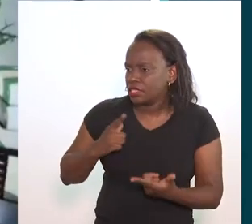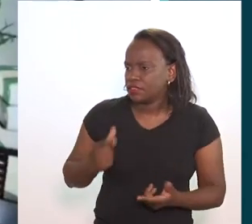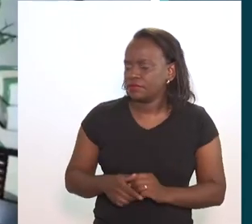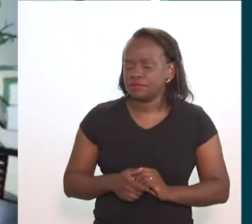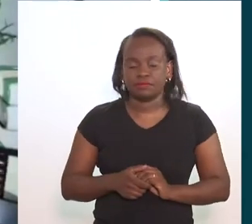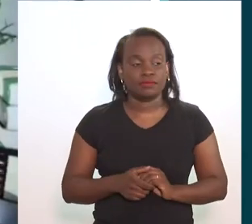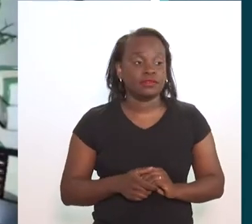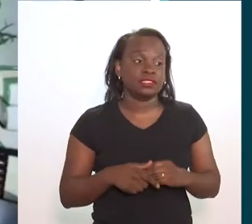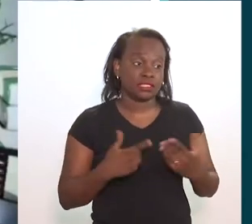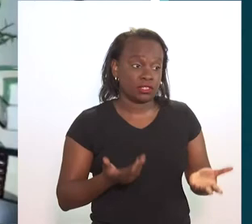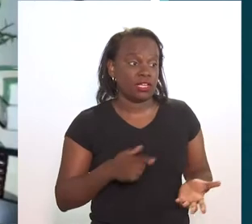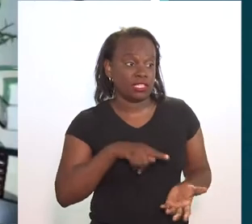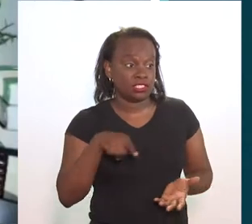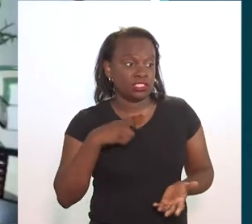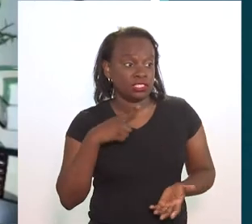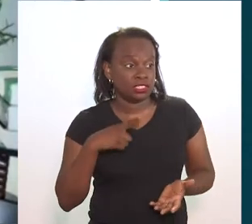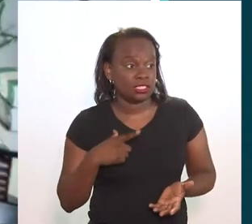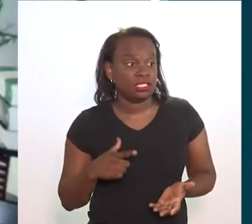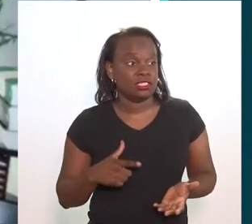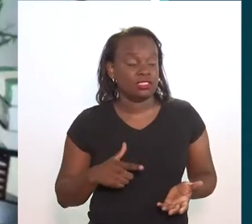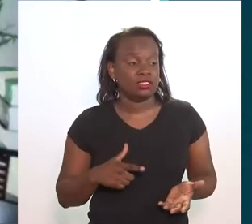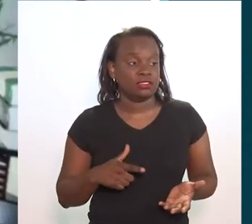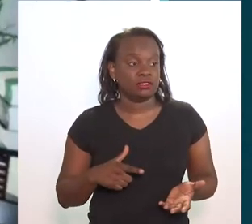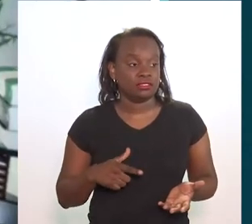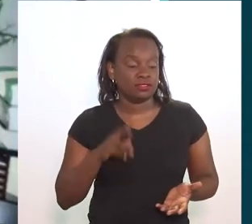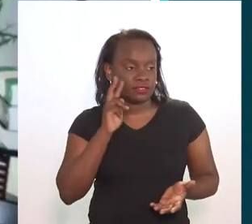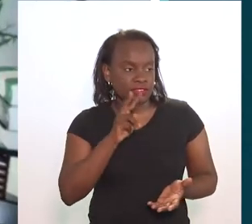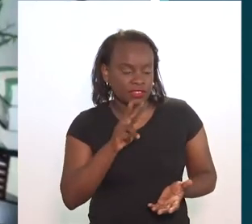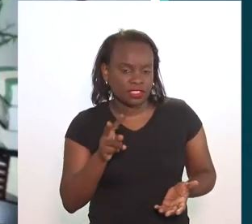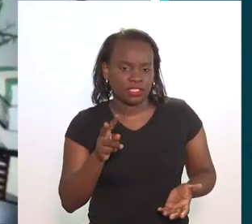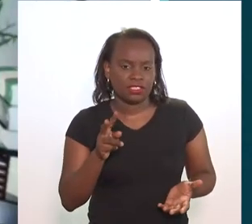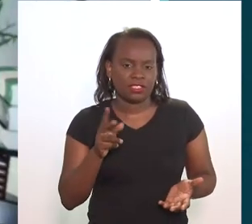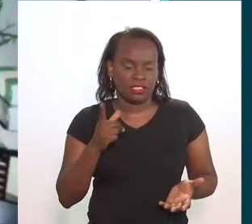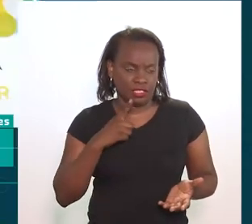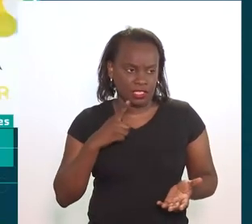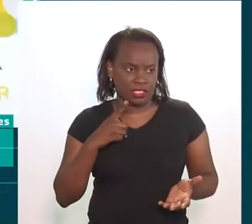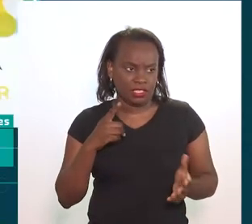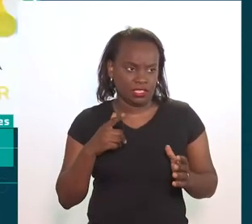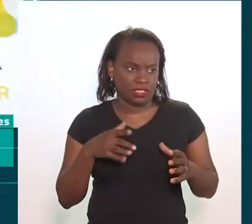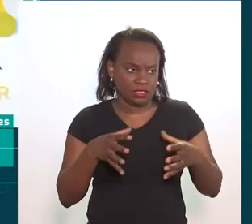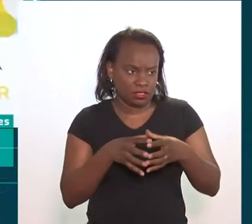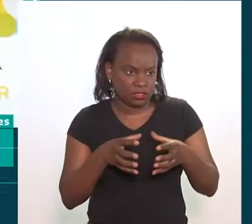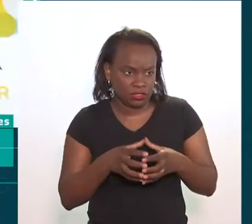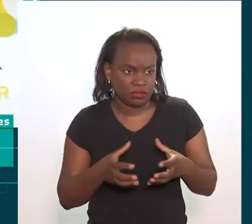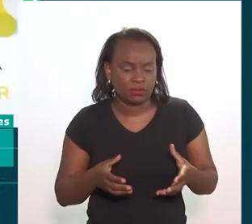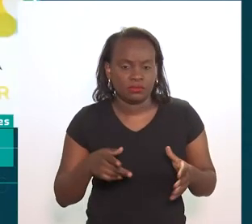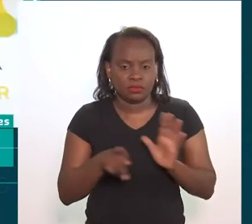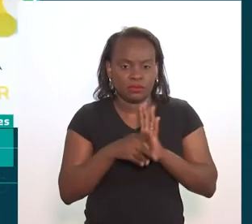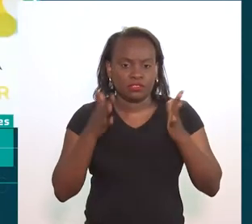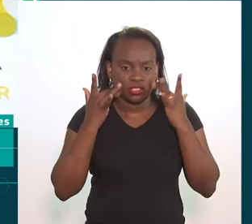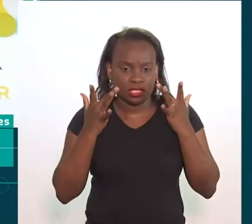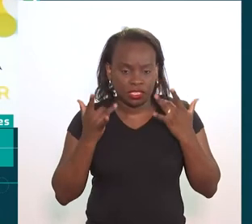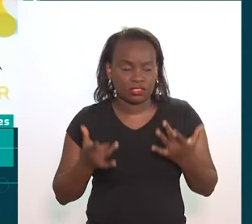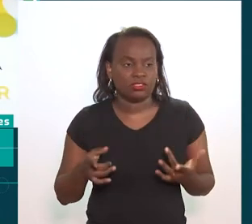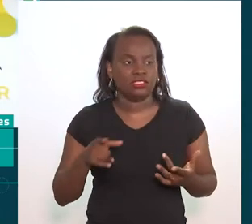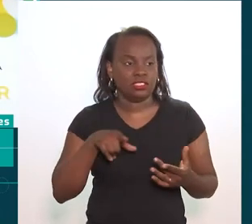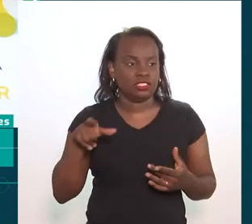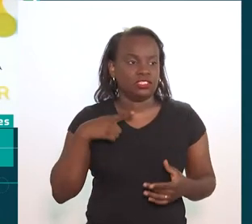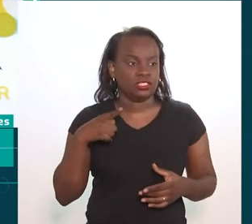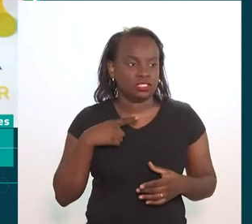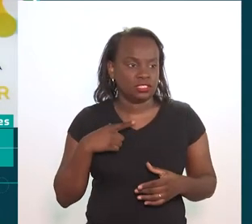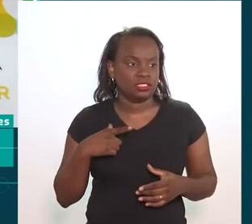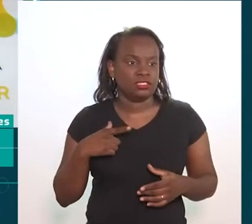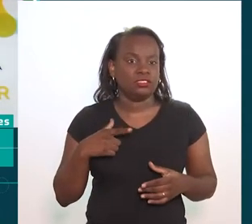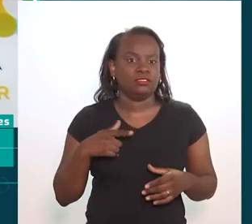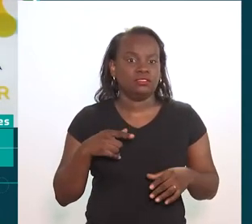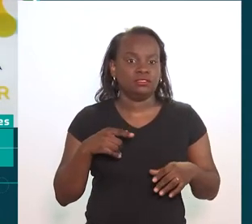percebido, né? Nesses anos aí que vocês têm desenvolvido esse trabalho. Bem, a gente tem... A